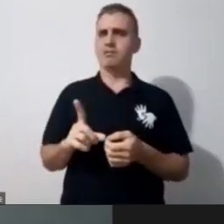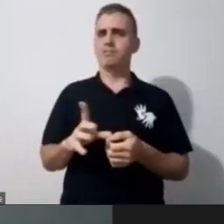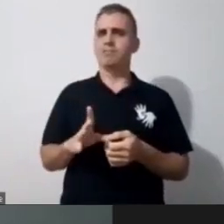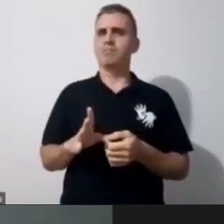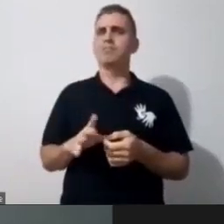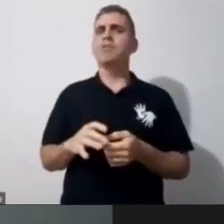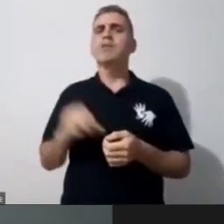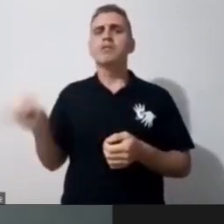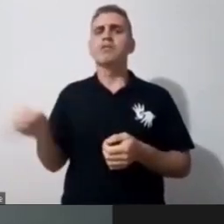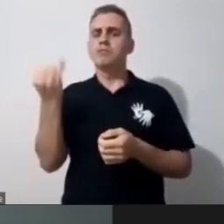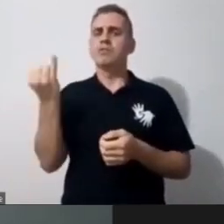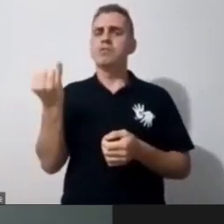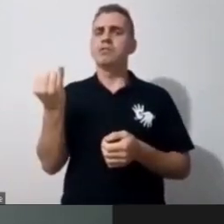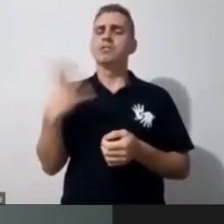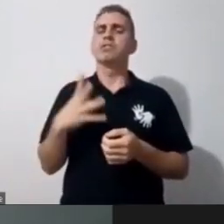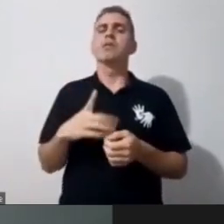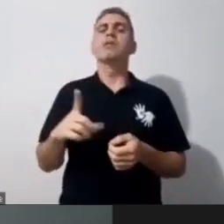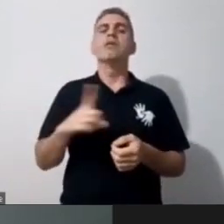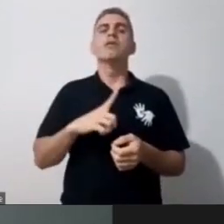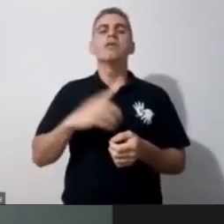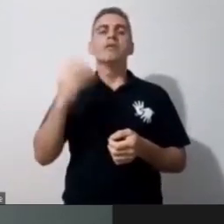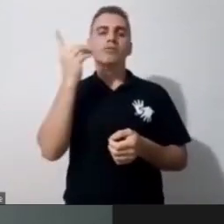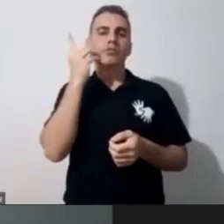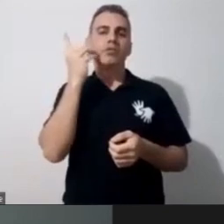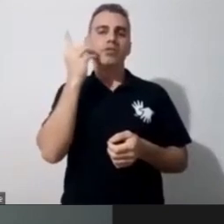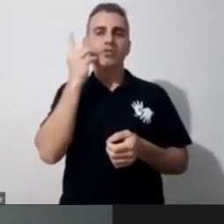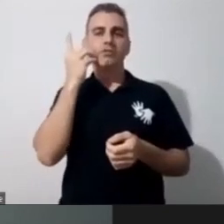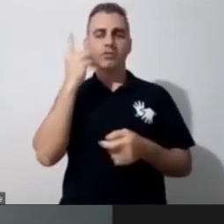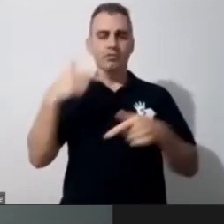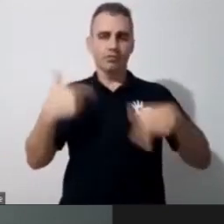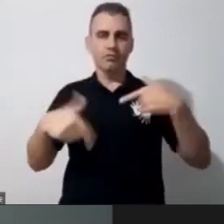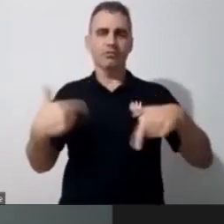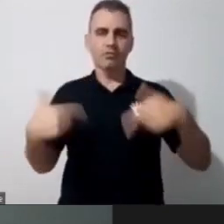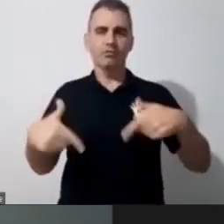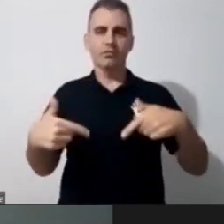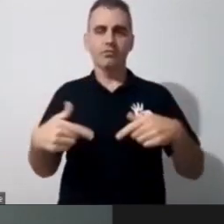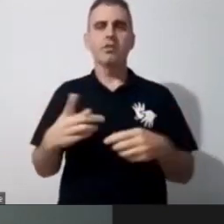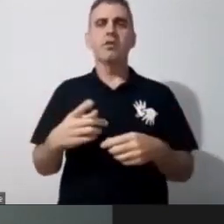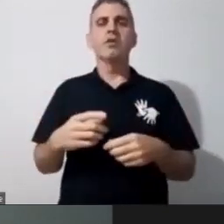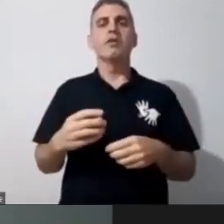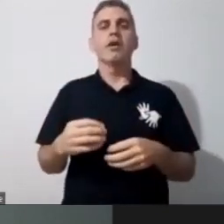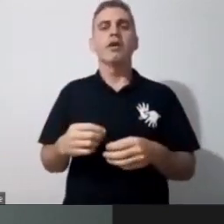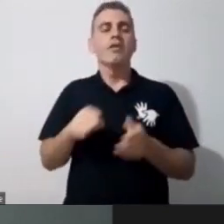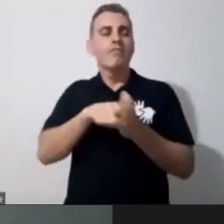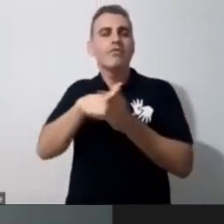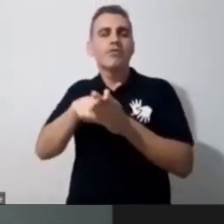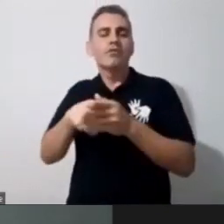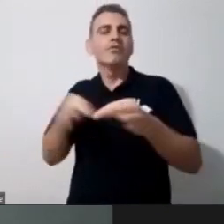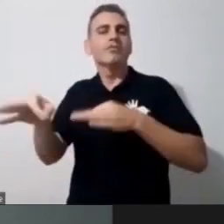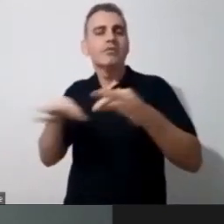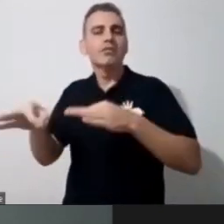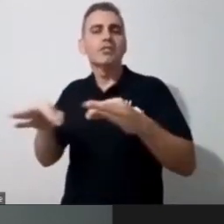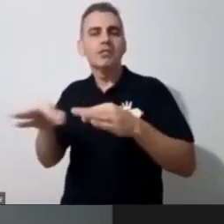isso nessa tua rotina, né? Nessa questão de planejar pelas possibilidades e não pelas